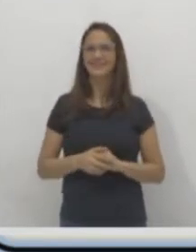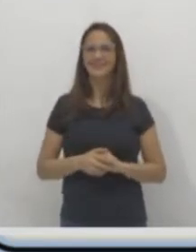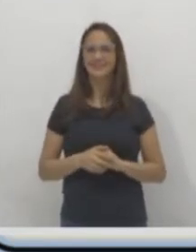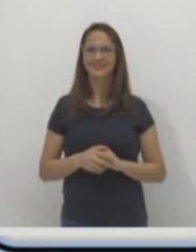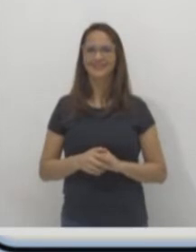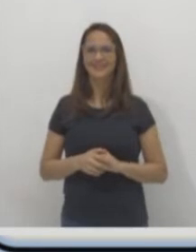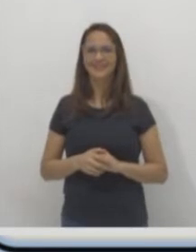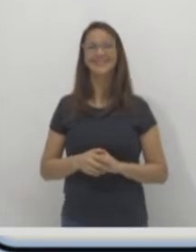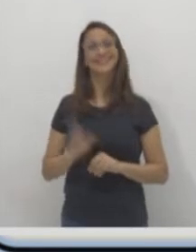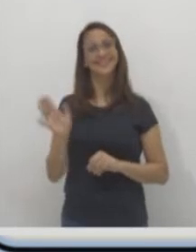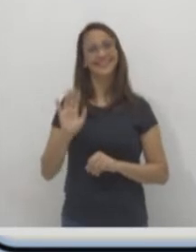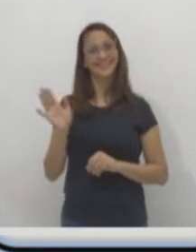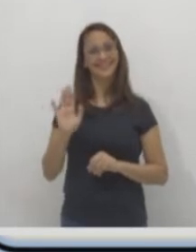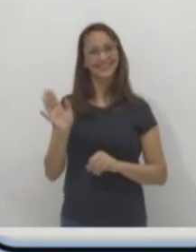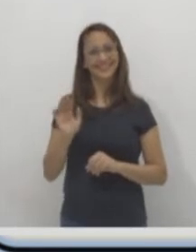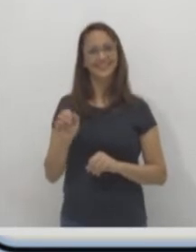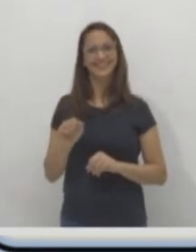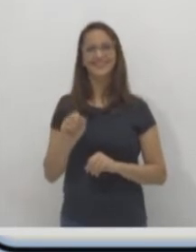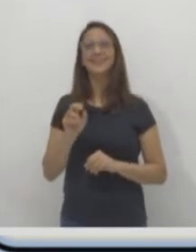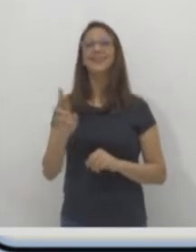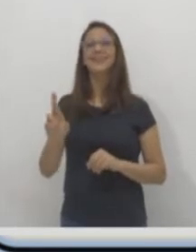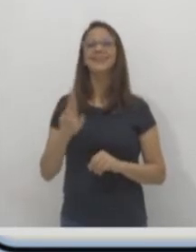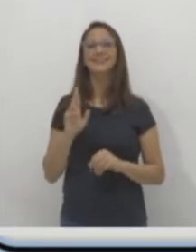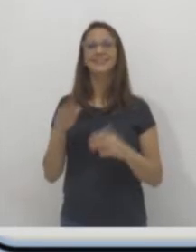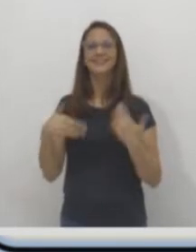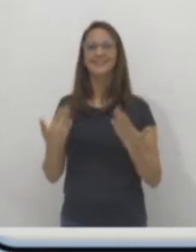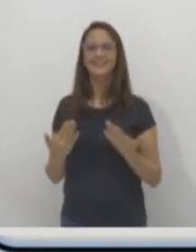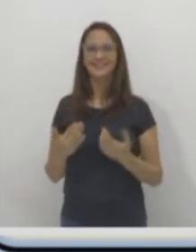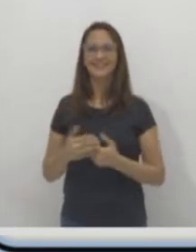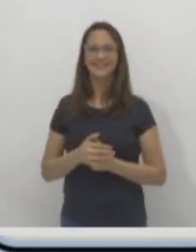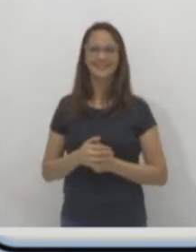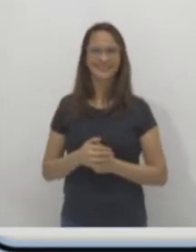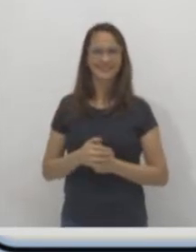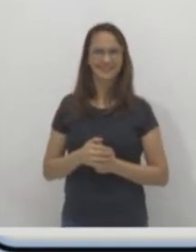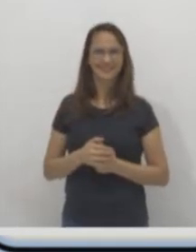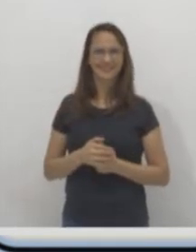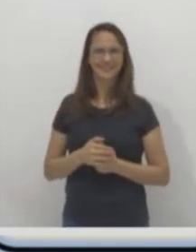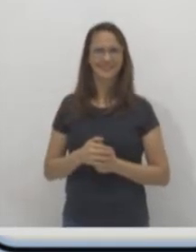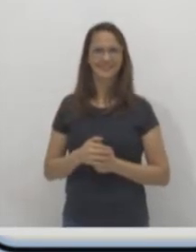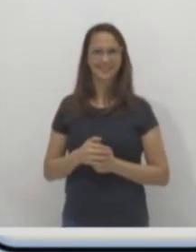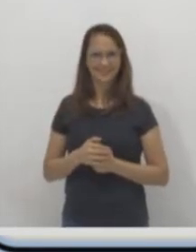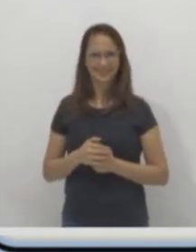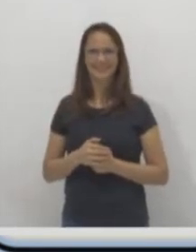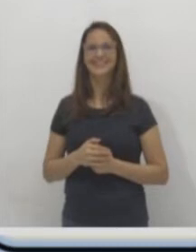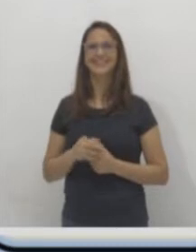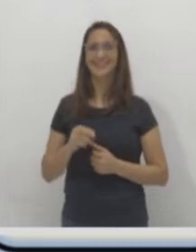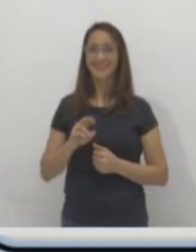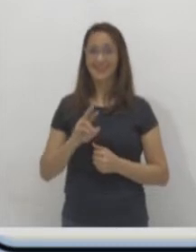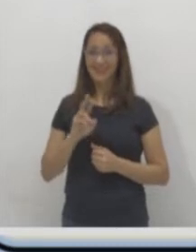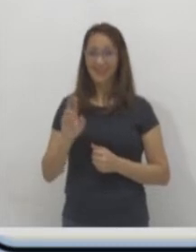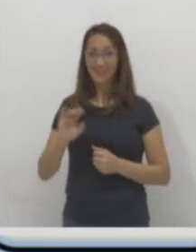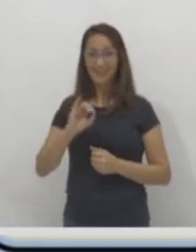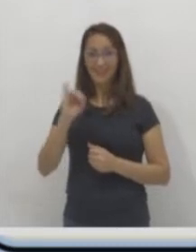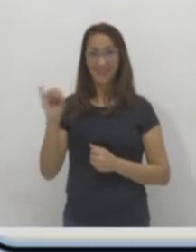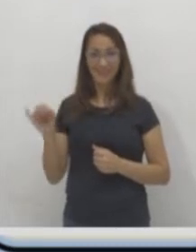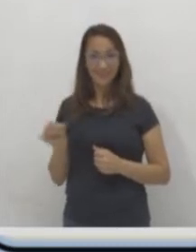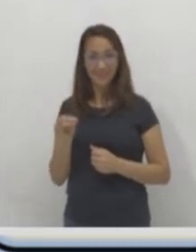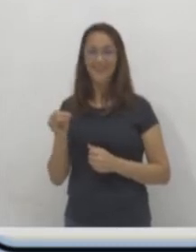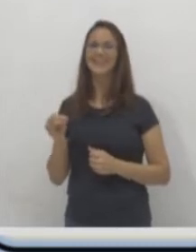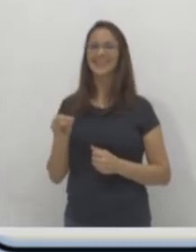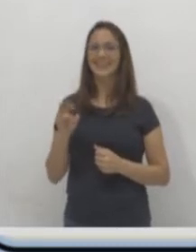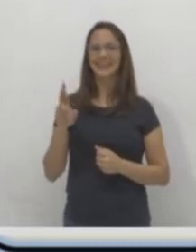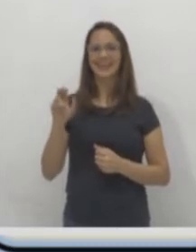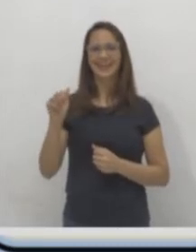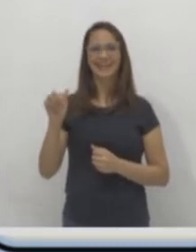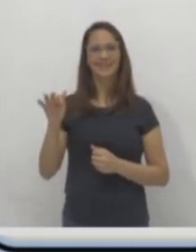Fala, meu amiguinho. Qual é nossa resposta? Oi, meu nome é Rizio Rafael. Essas estão nas cores mais apontadas.